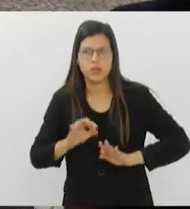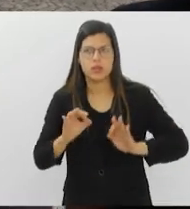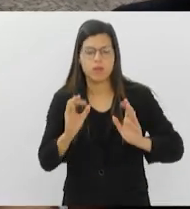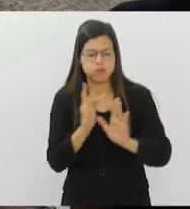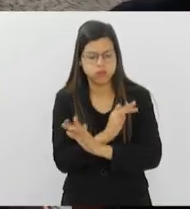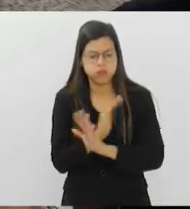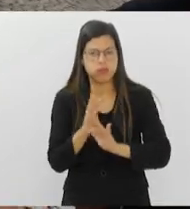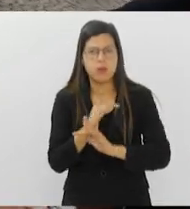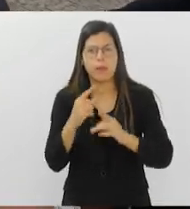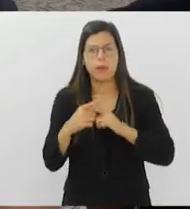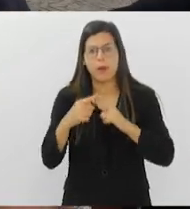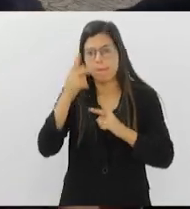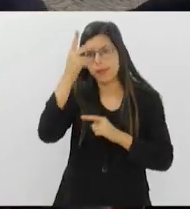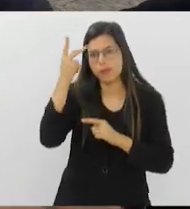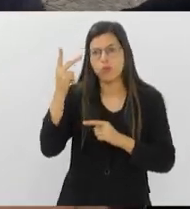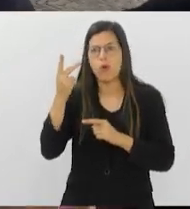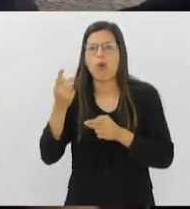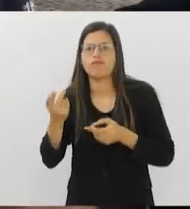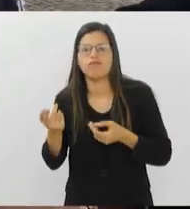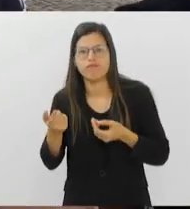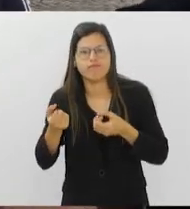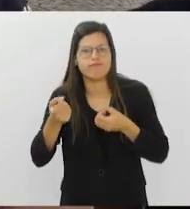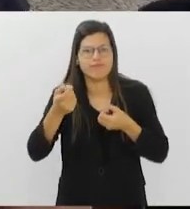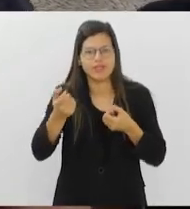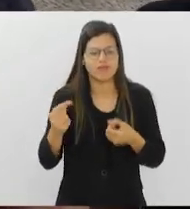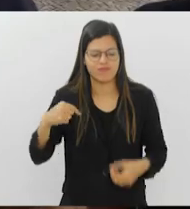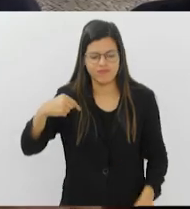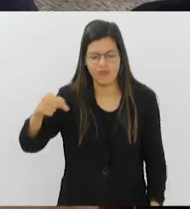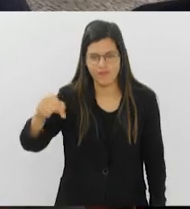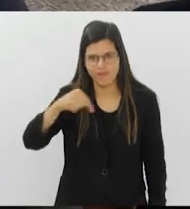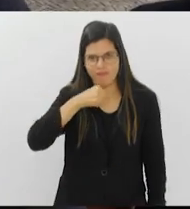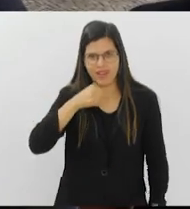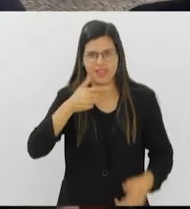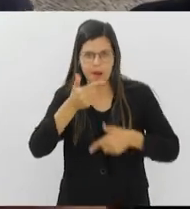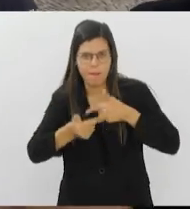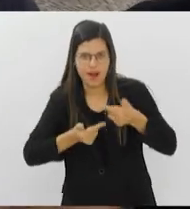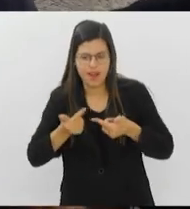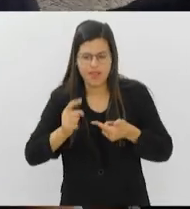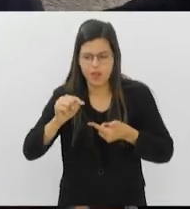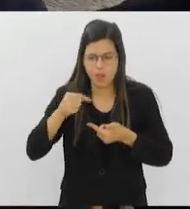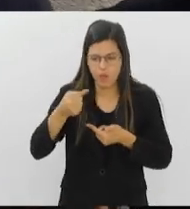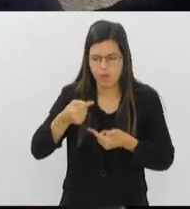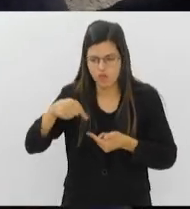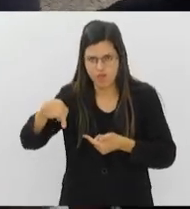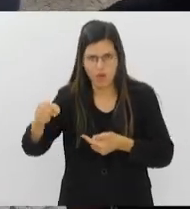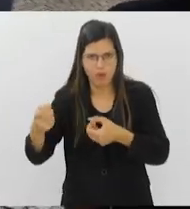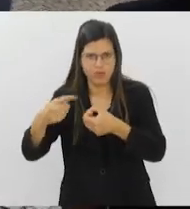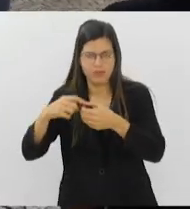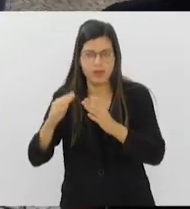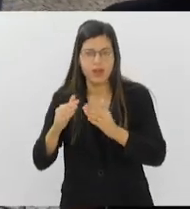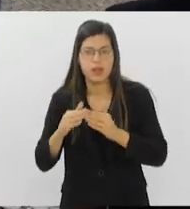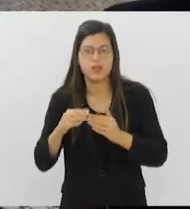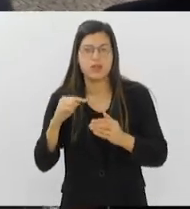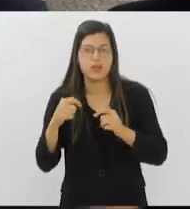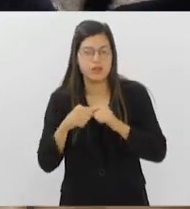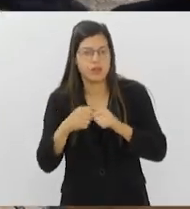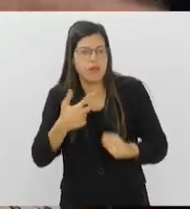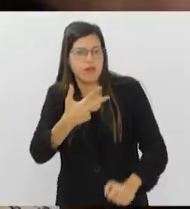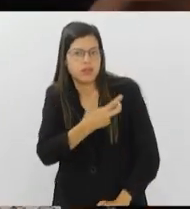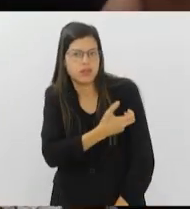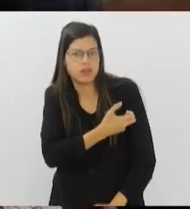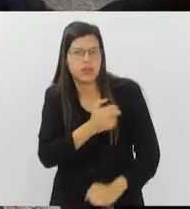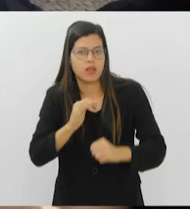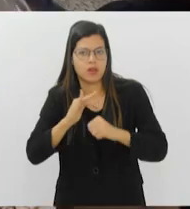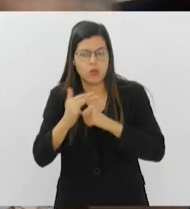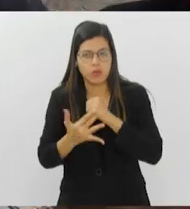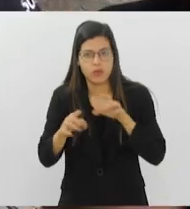vem para trabalhar e volta. E a gente quer oportunizar a vacina, né, tanto da Covid quanto da influenza. Então, essa tenda é fixa e a